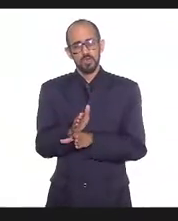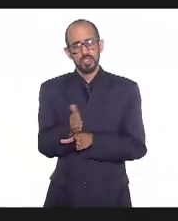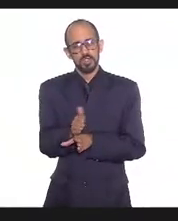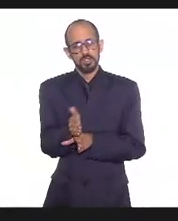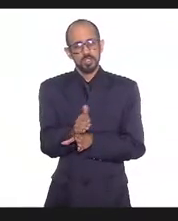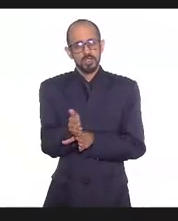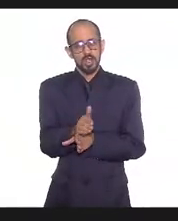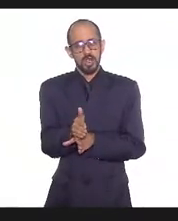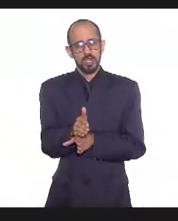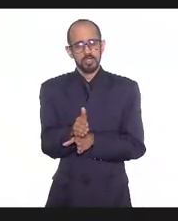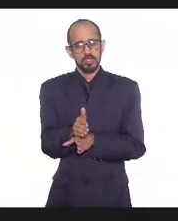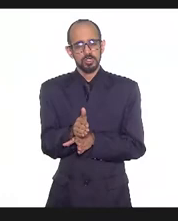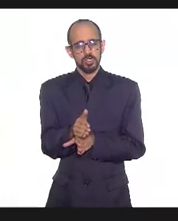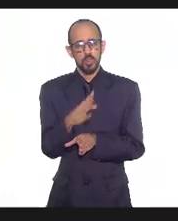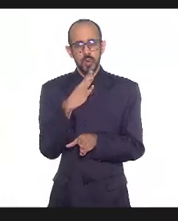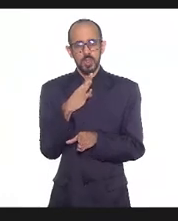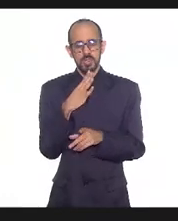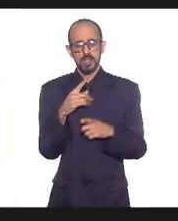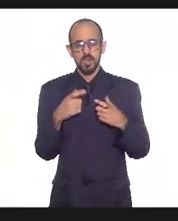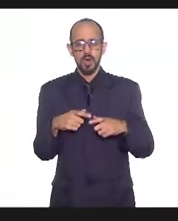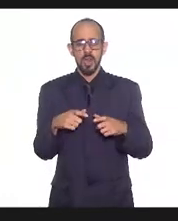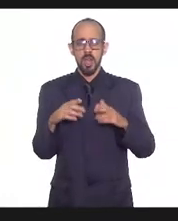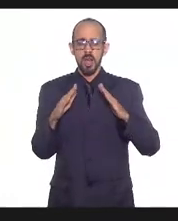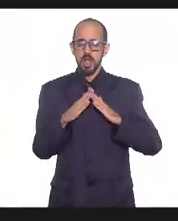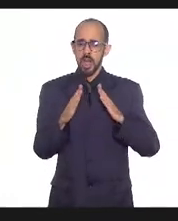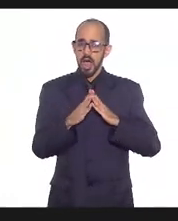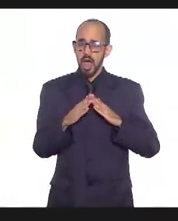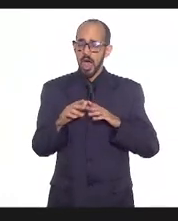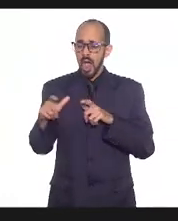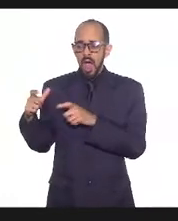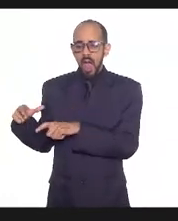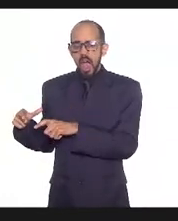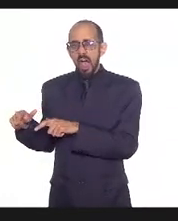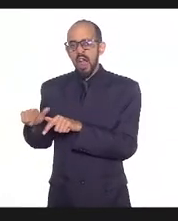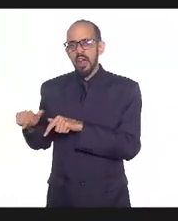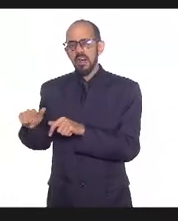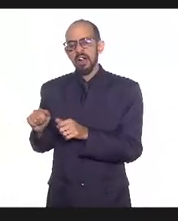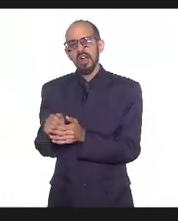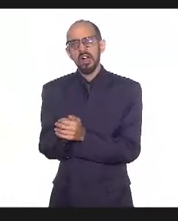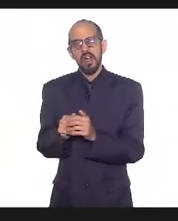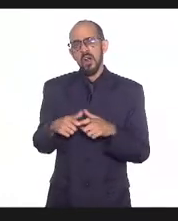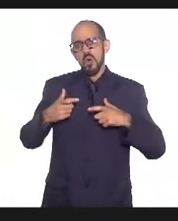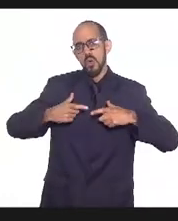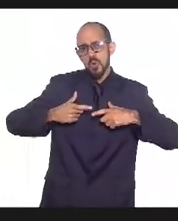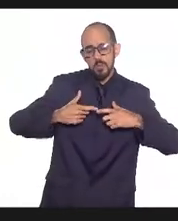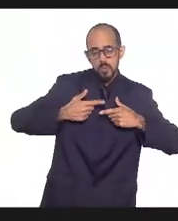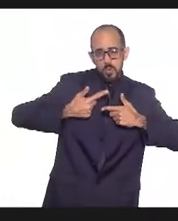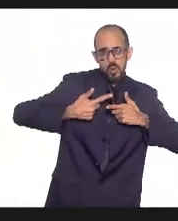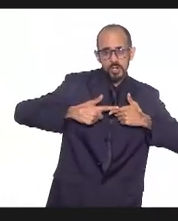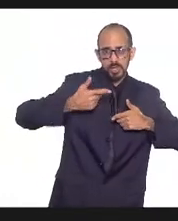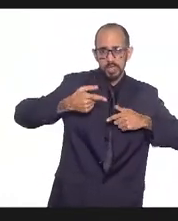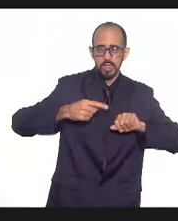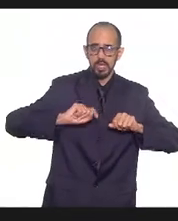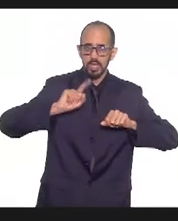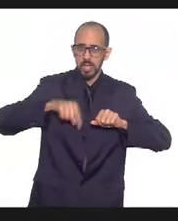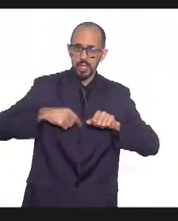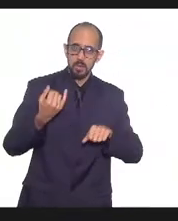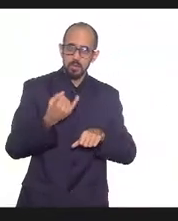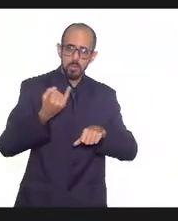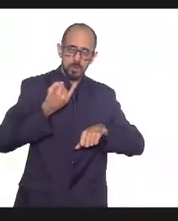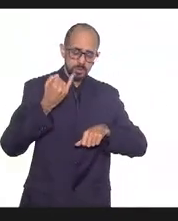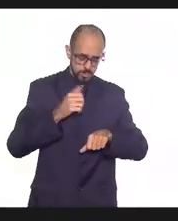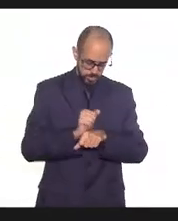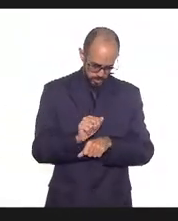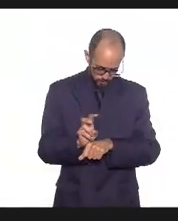ocupação o território onde a pessoa trabalha onde ela mora o que ela trabalha os territórios da atenção primária da vigilância da atenção